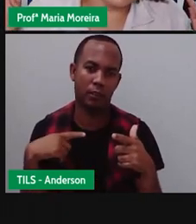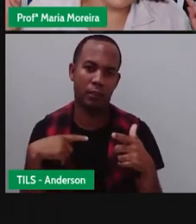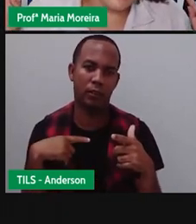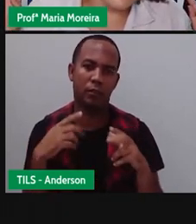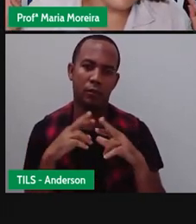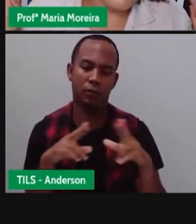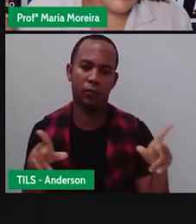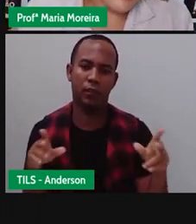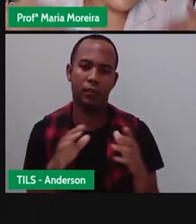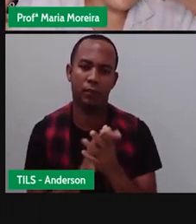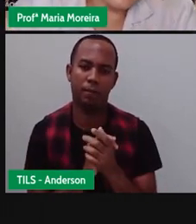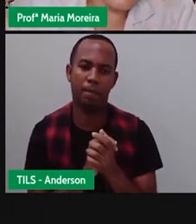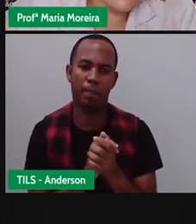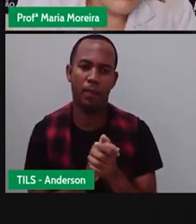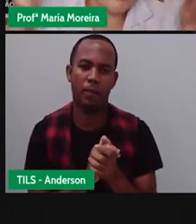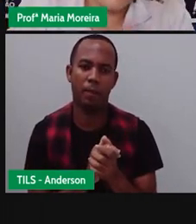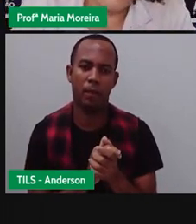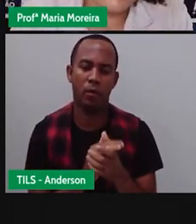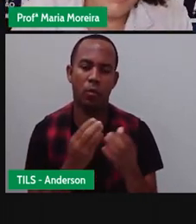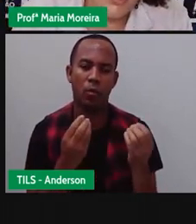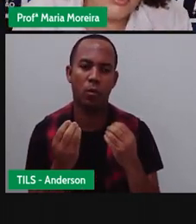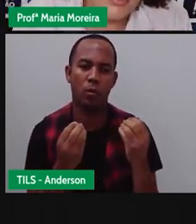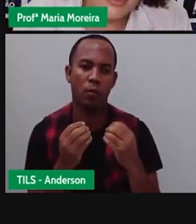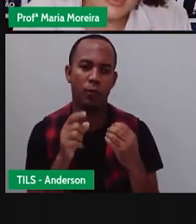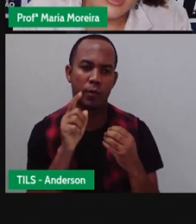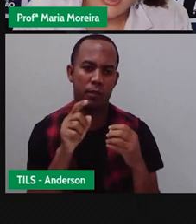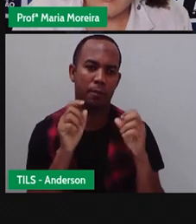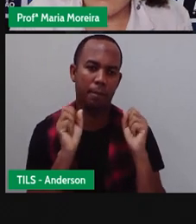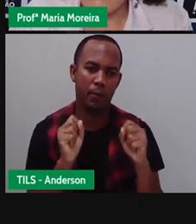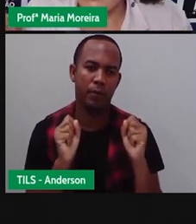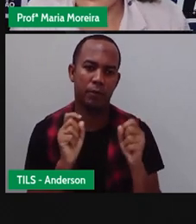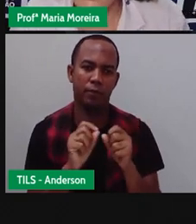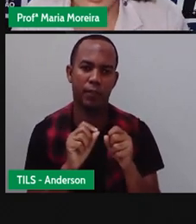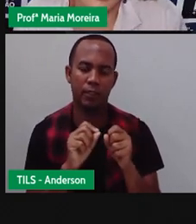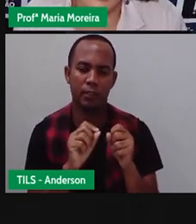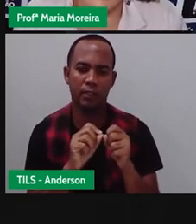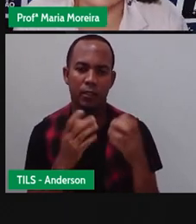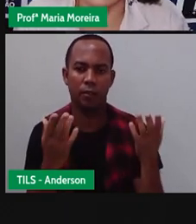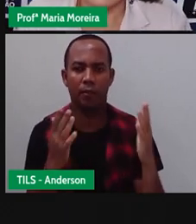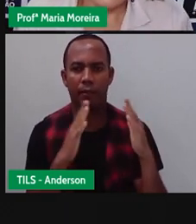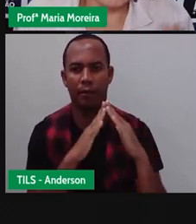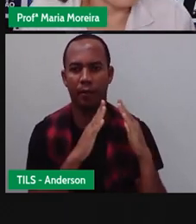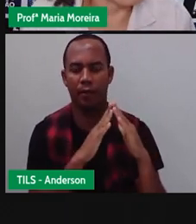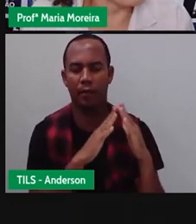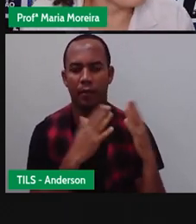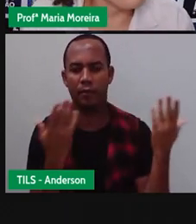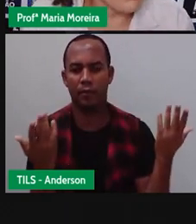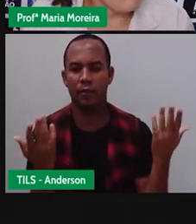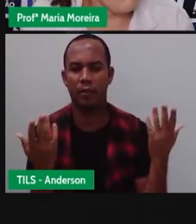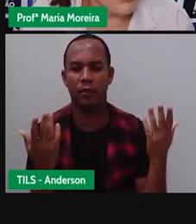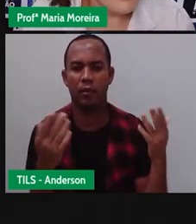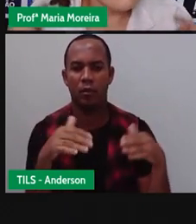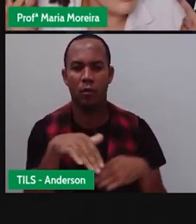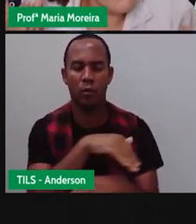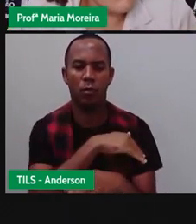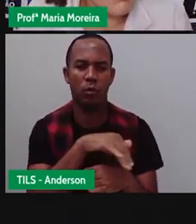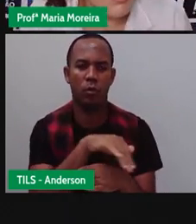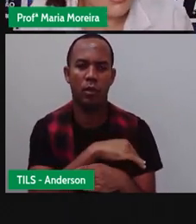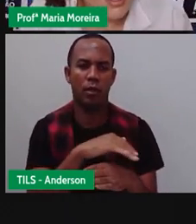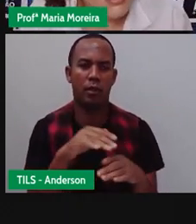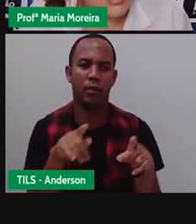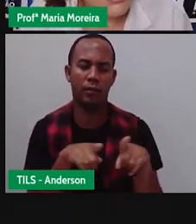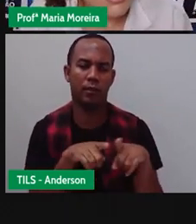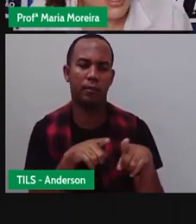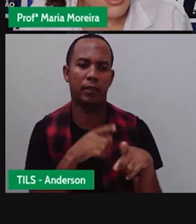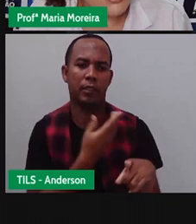vocês. E aí? E que situação, problema você pode fazer? Envolvendo a sua casa, envolvendo a sua rua, até os seus